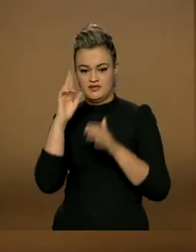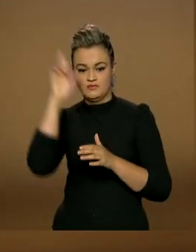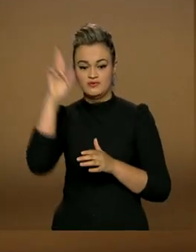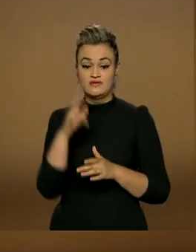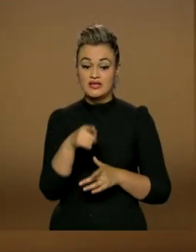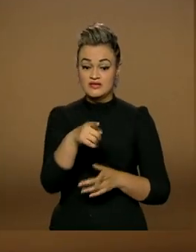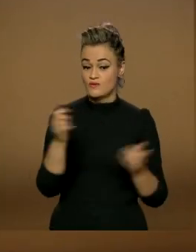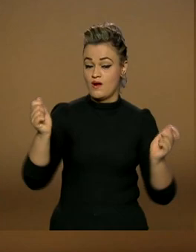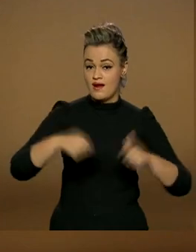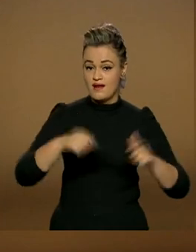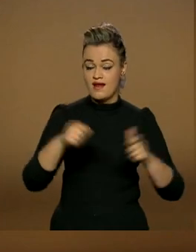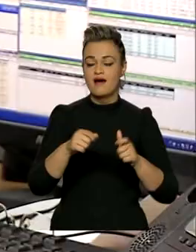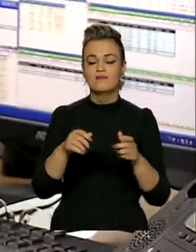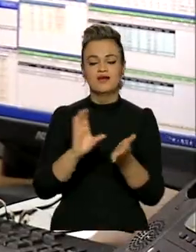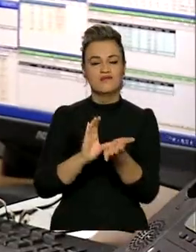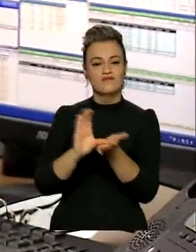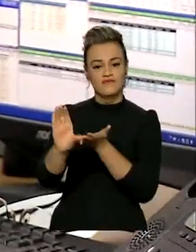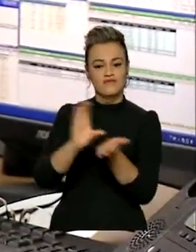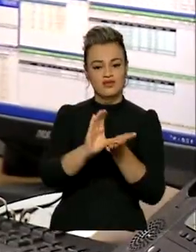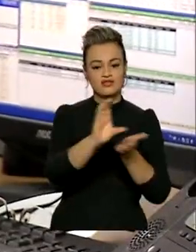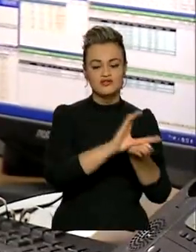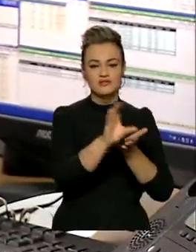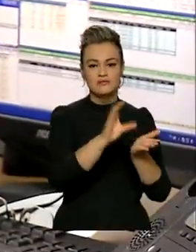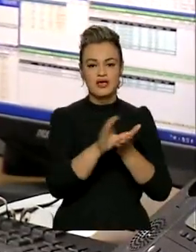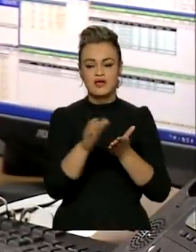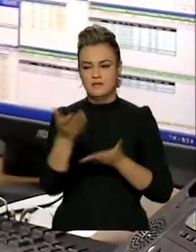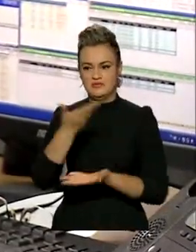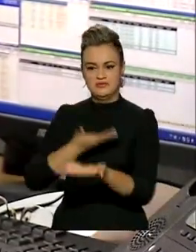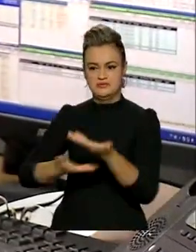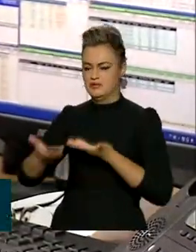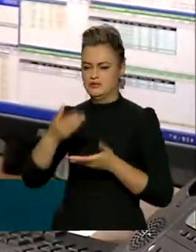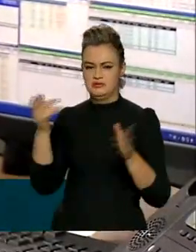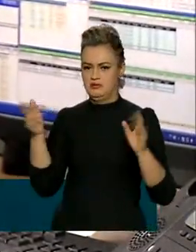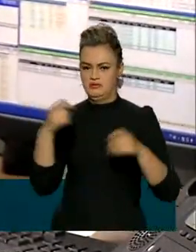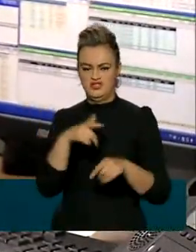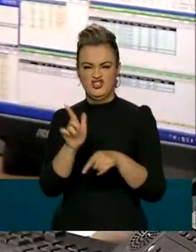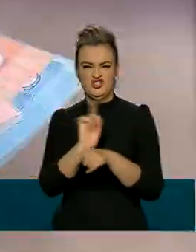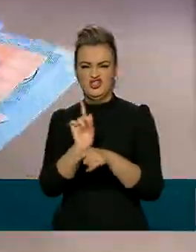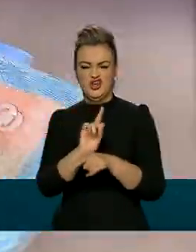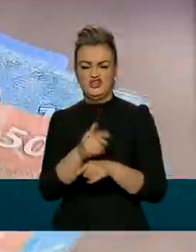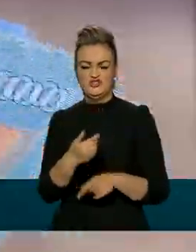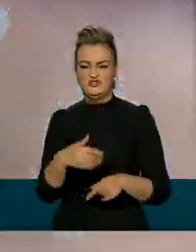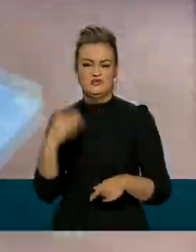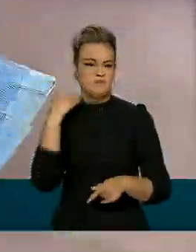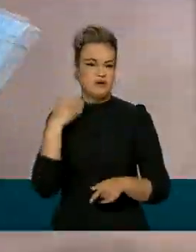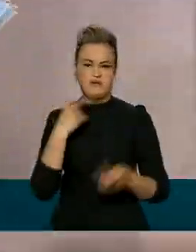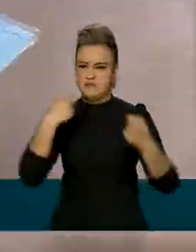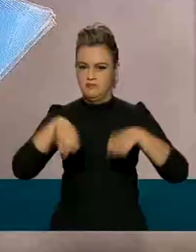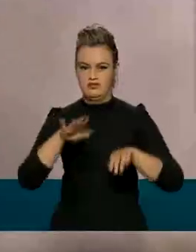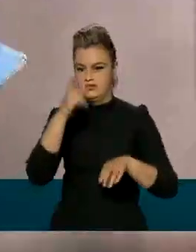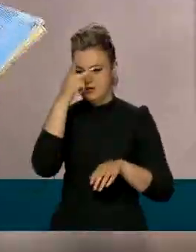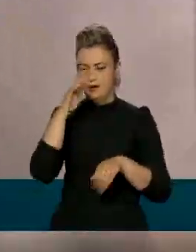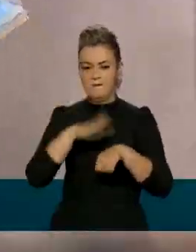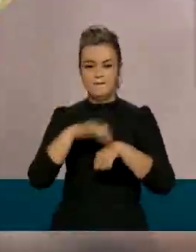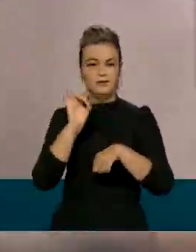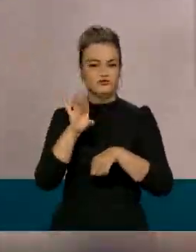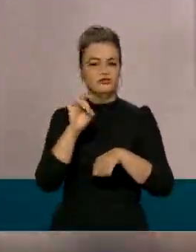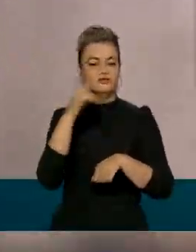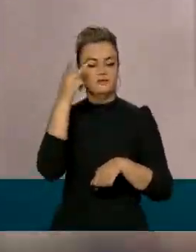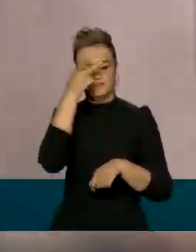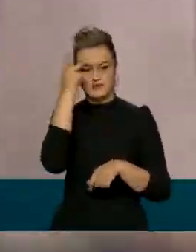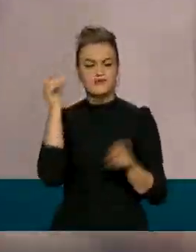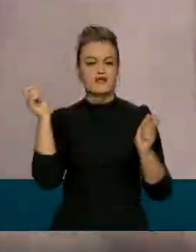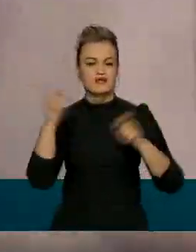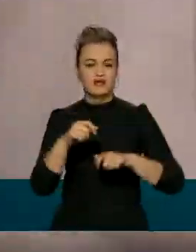forma facilitada de investimento, que dispensa intermediários como gerentes bancários. Na prática, é como se a pessoa estivesse